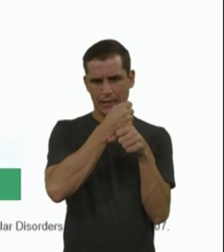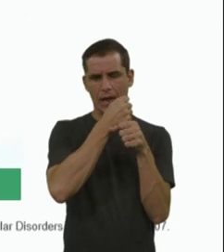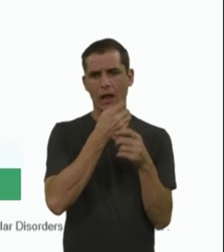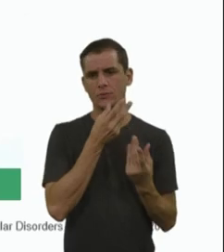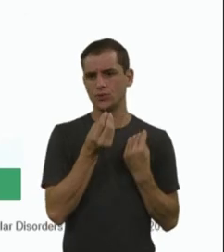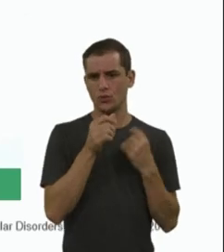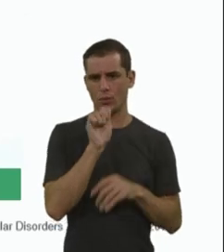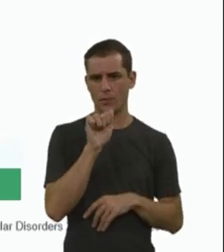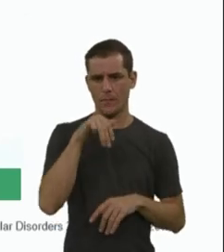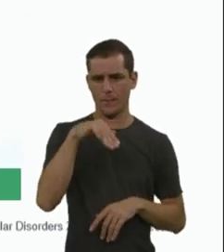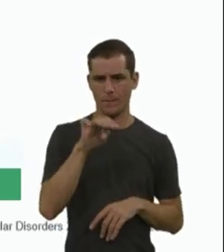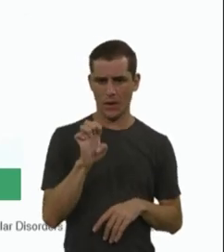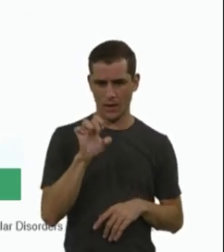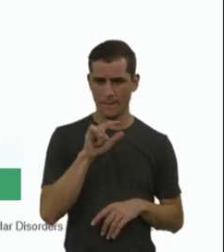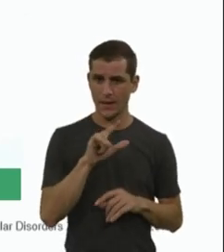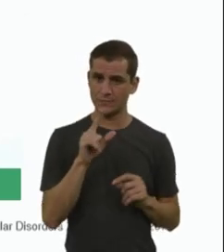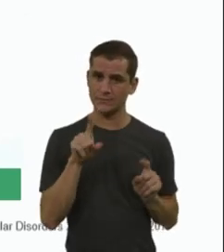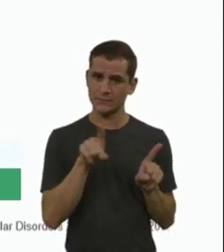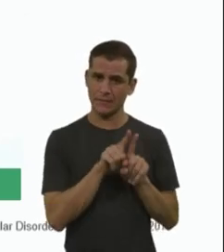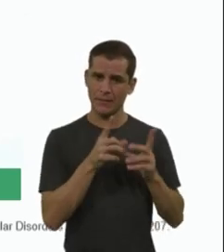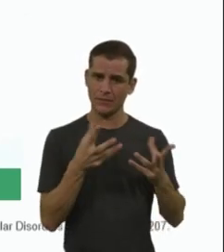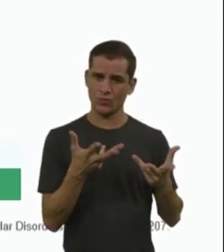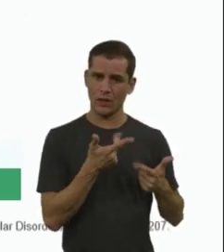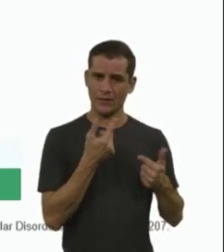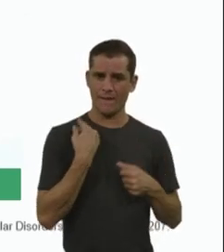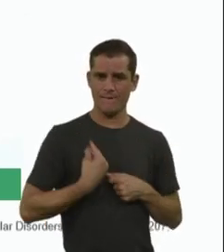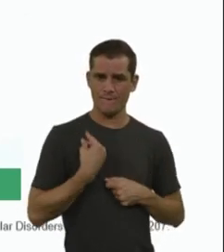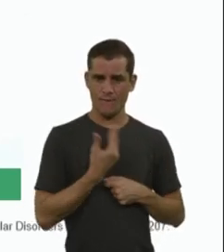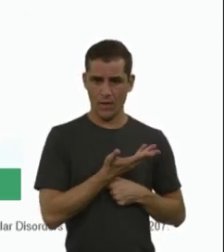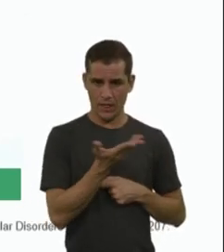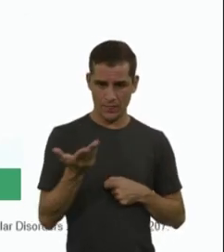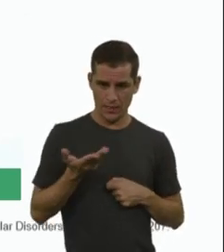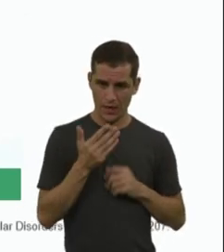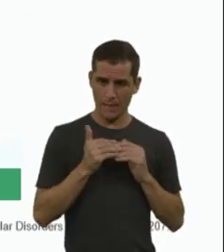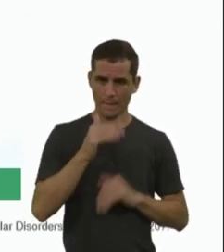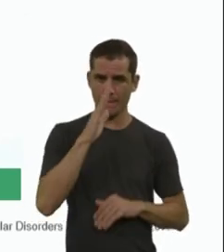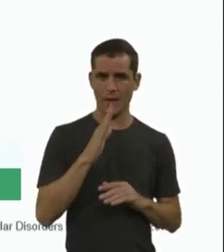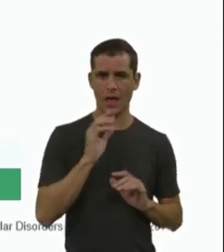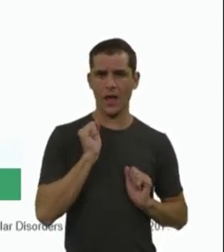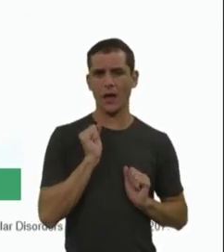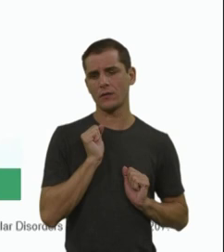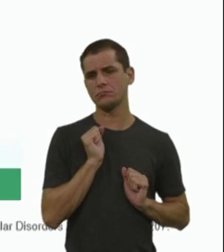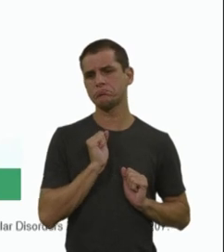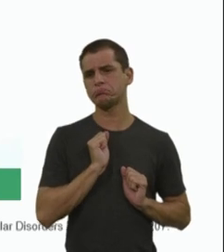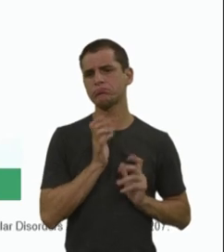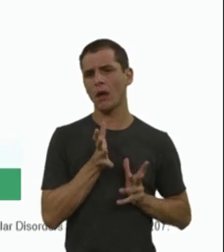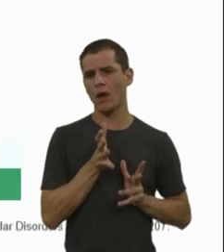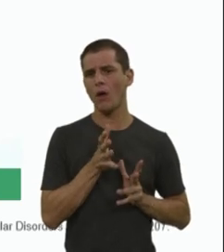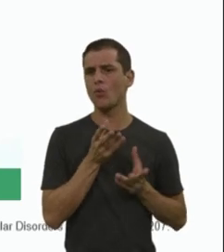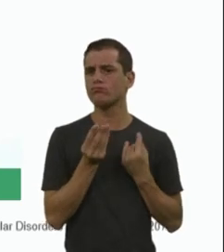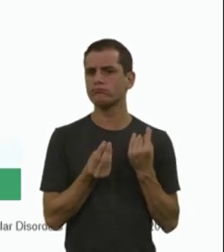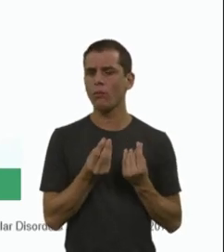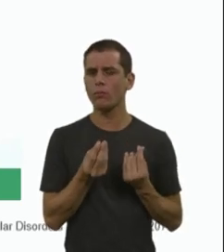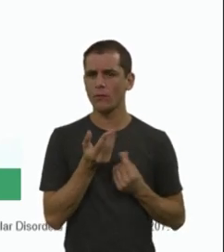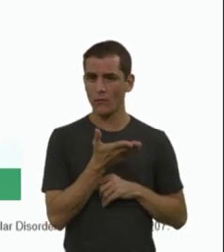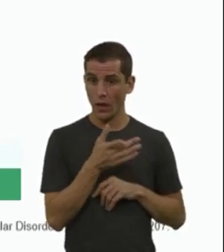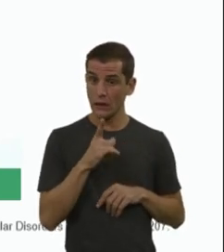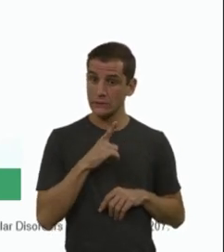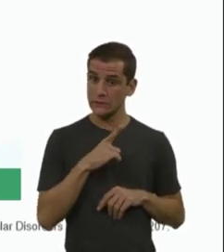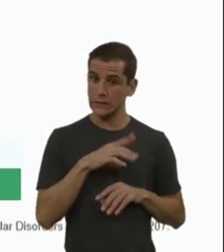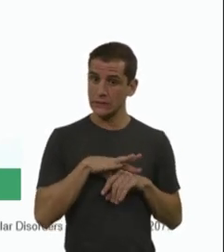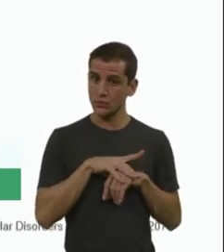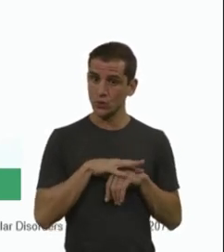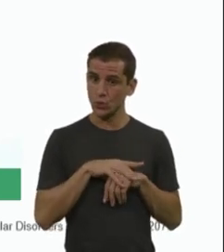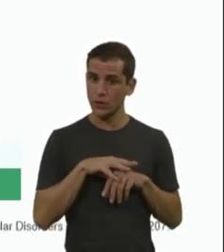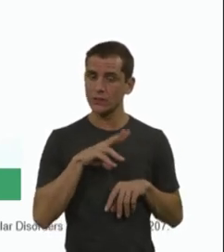de vida só com um manejo mais proativo. O quer dizer um manejo proativo? Eu sei como a doença ela vai evoluir, então eu já